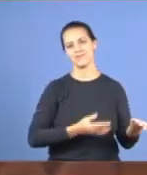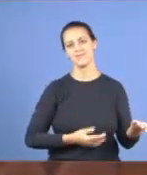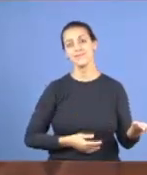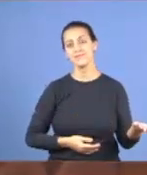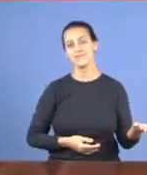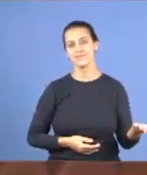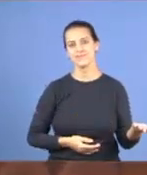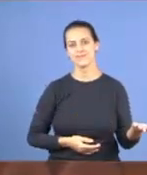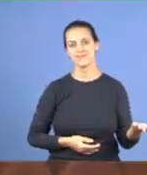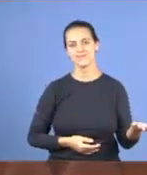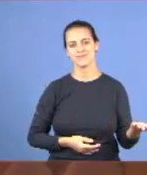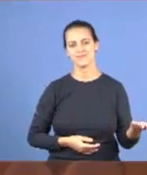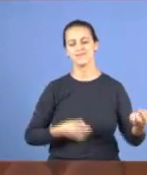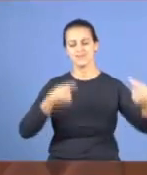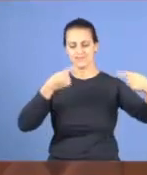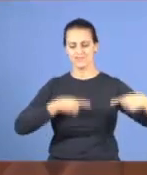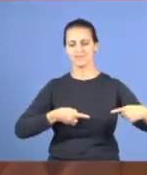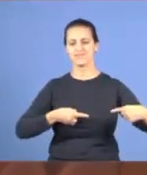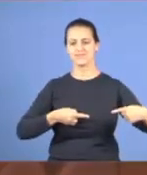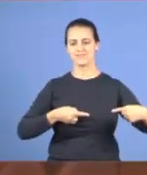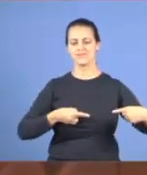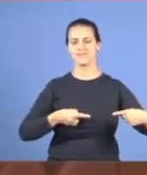era uma ação de oposição,